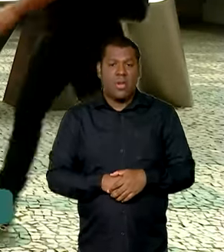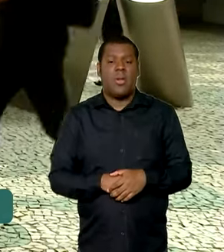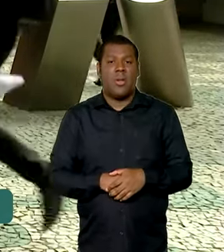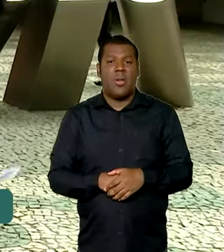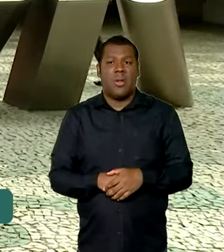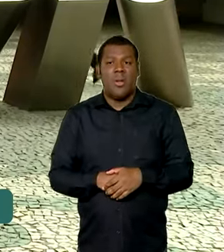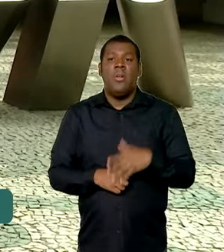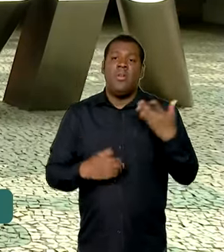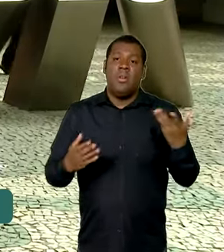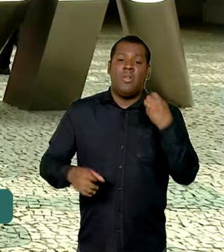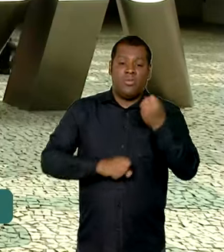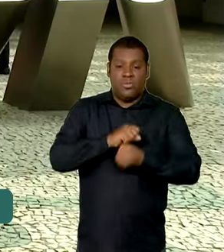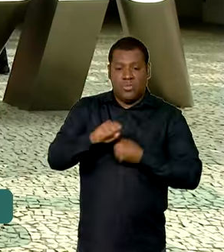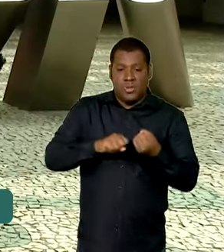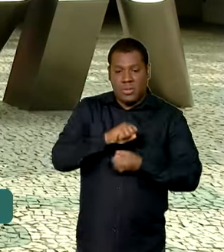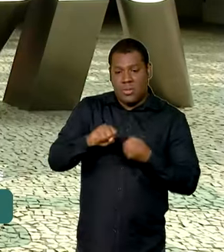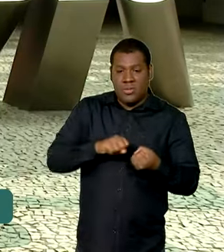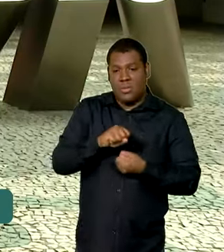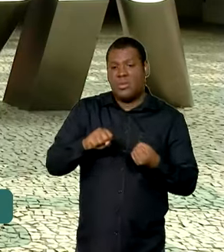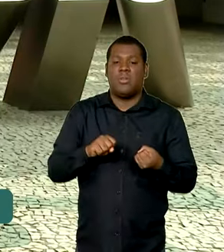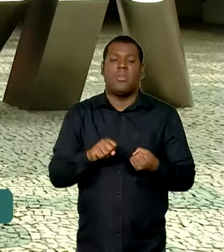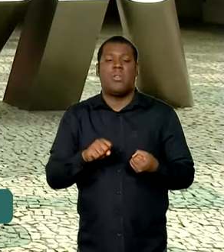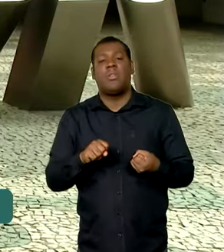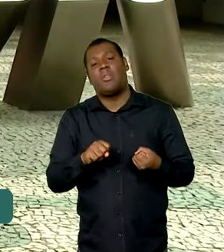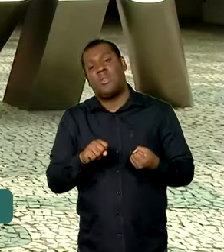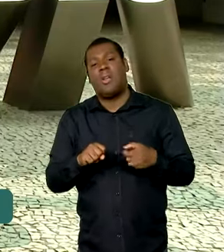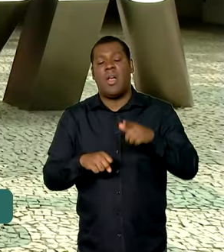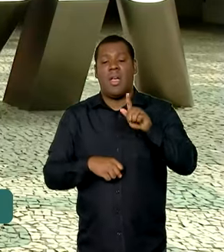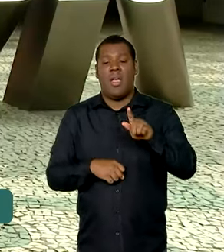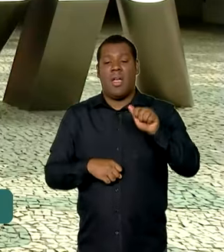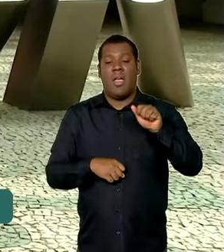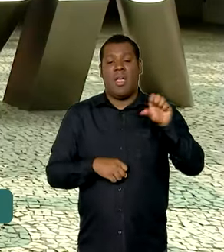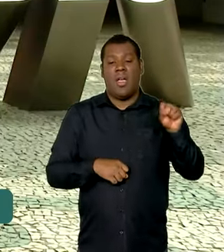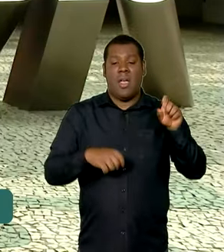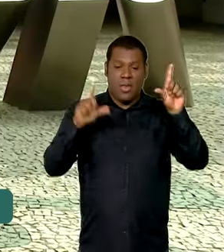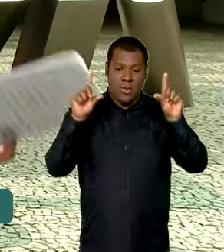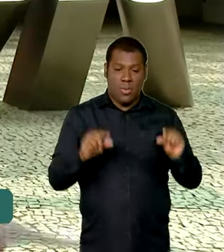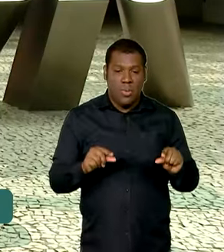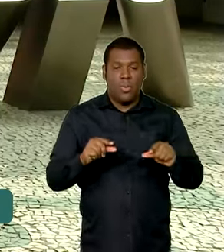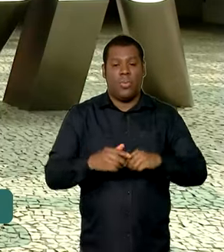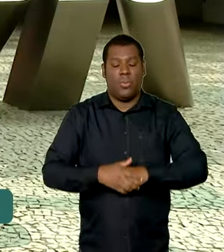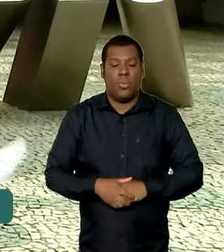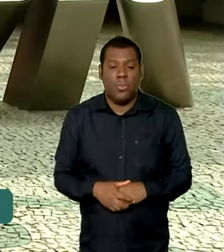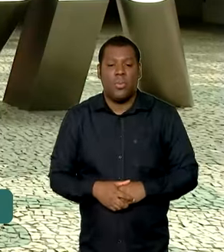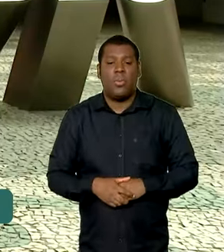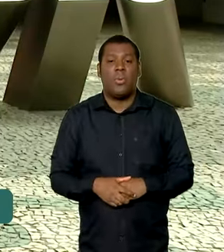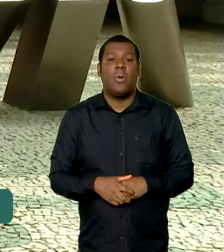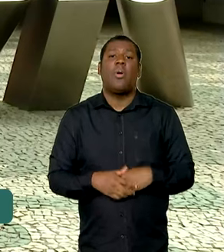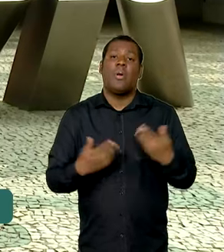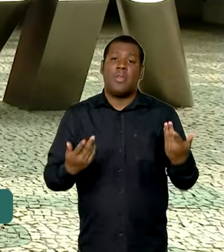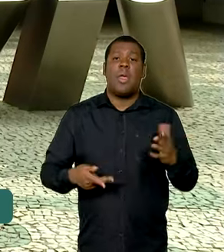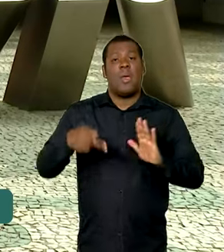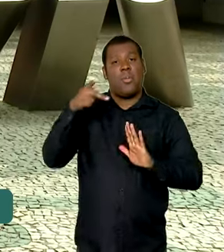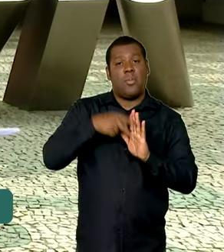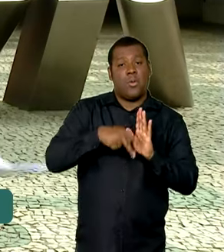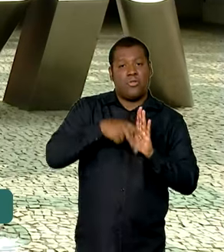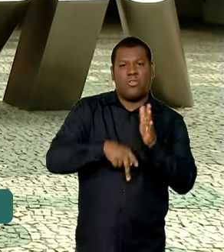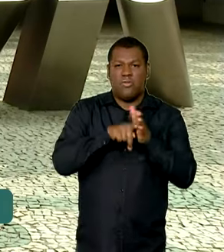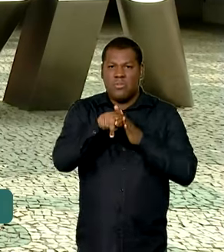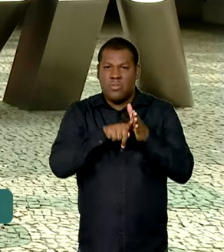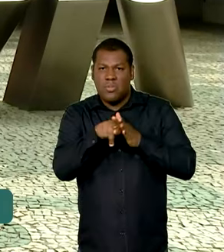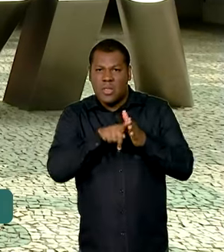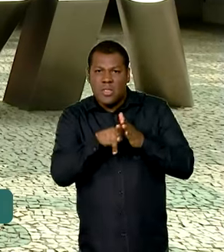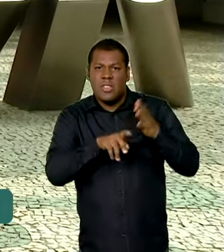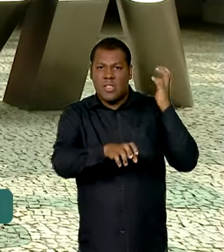mais sustentáveis, que emitem menos gases de efeito estufa, podem concorrer projetos de pesquisa,